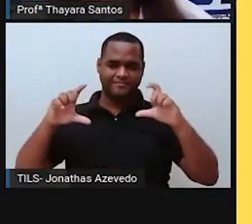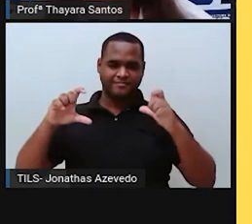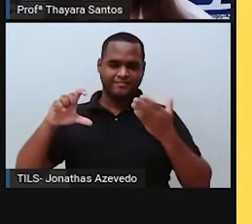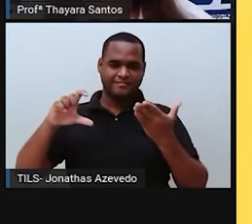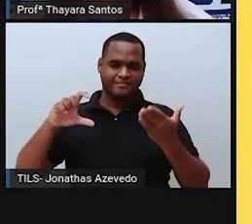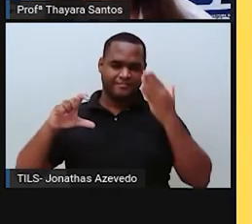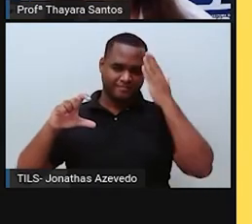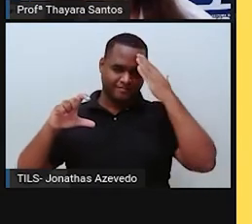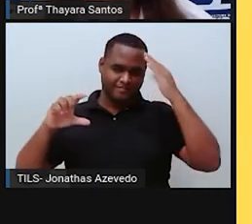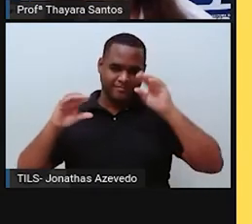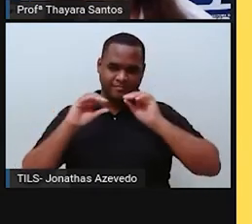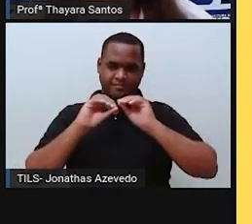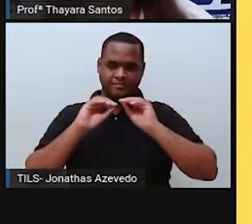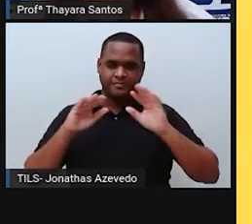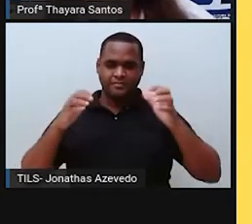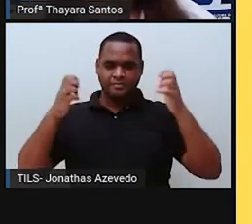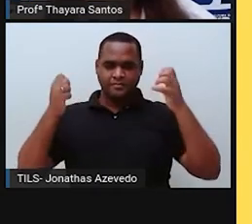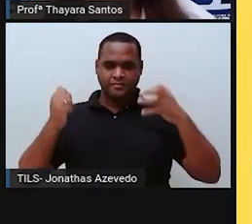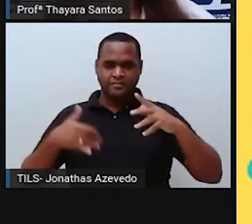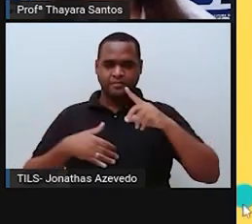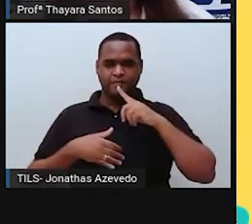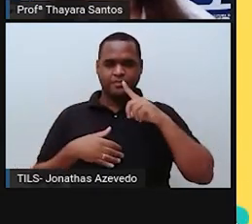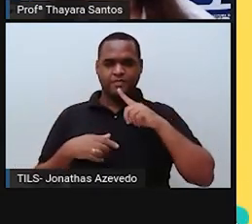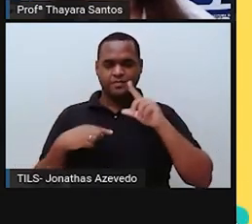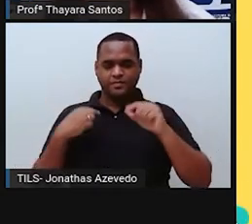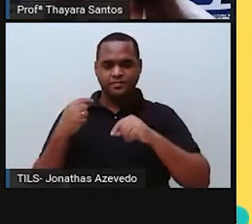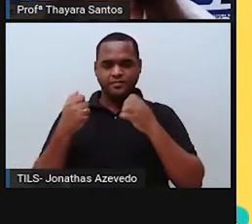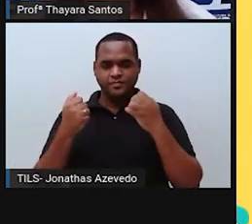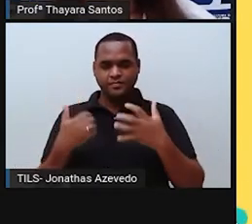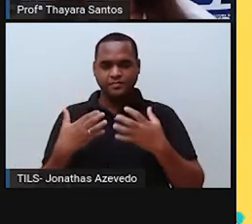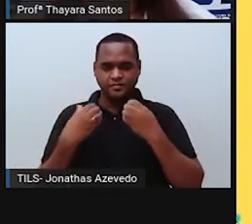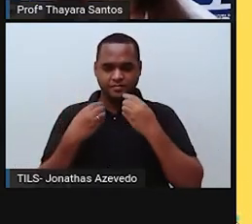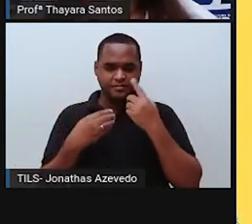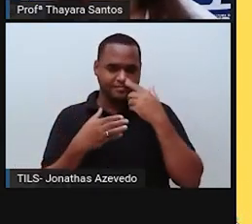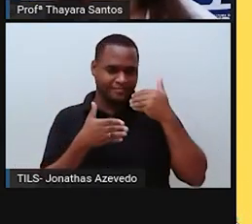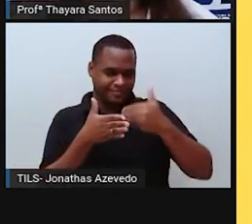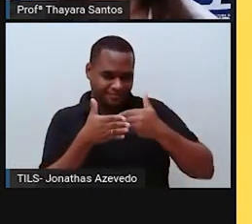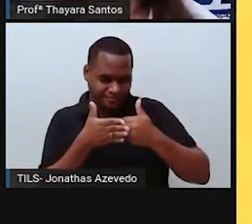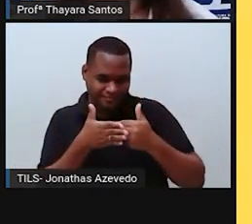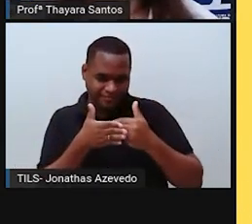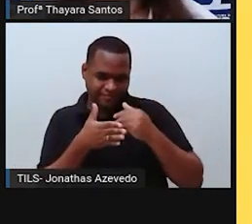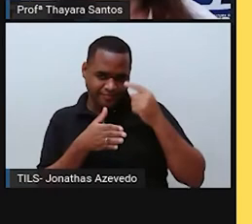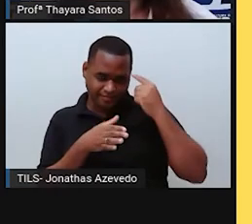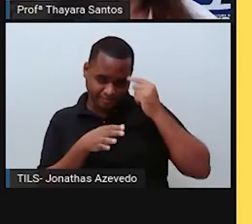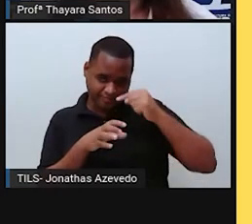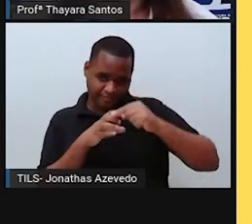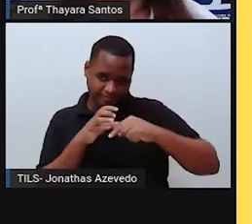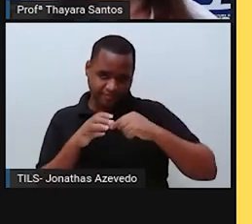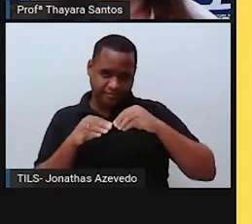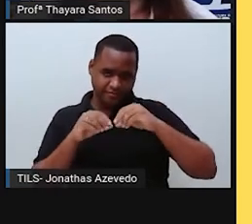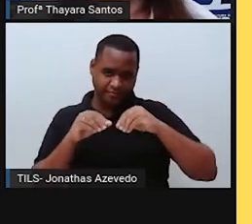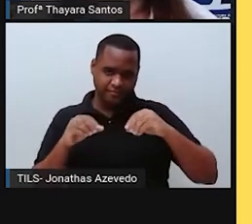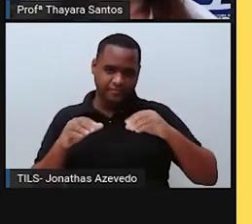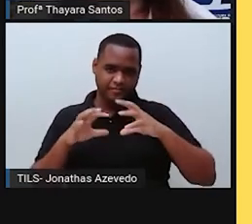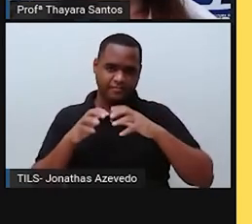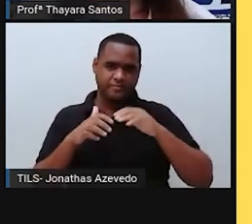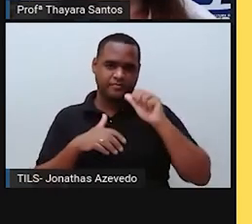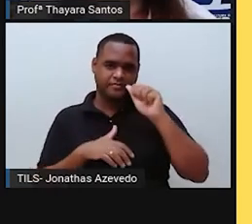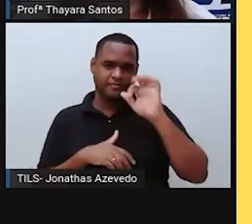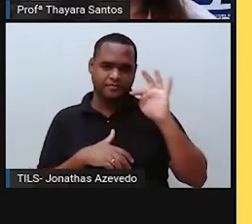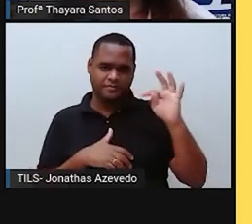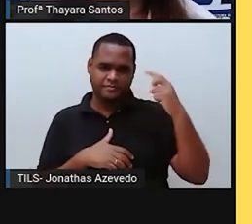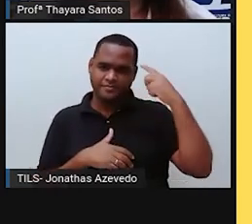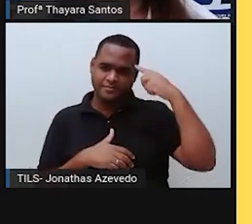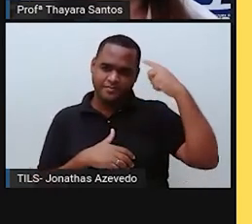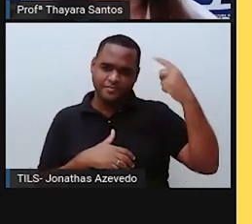entenderem que é o planeta Terra. A camada que é mais próxima do planeta Terra, a camada da atmosfera que é mais próxima do